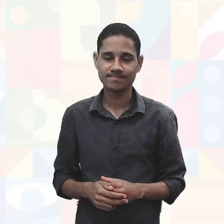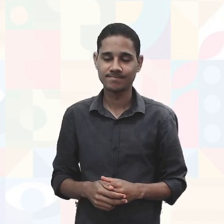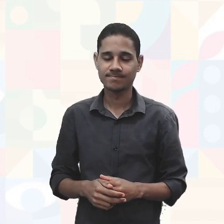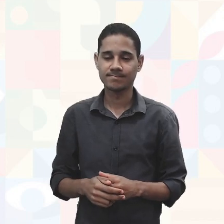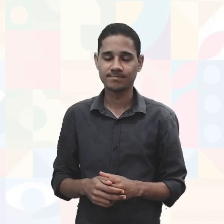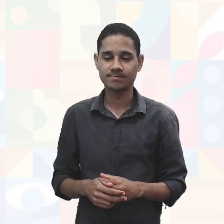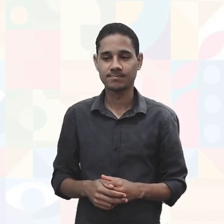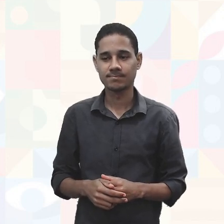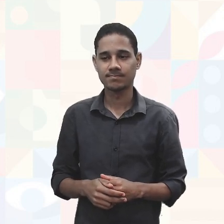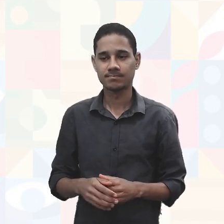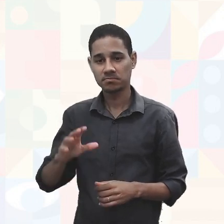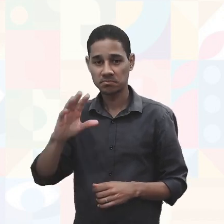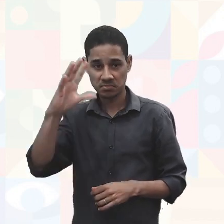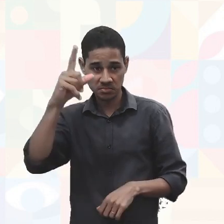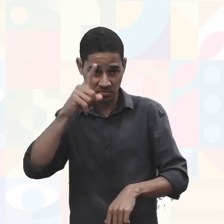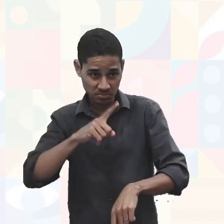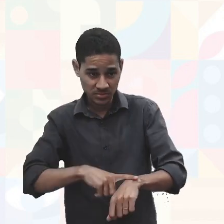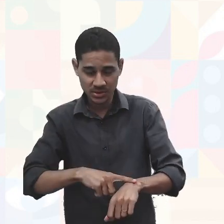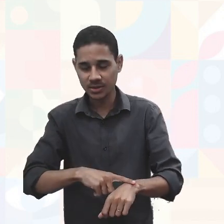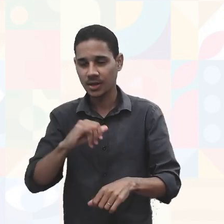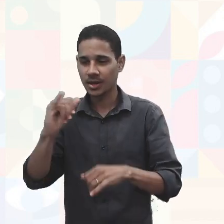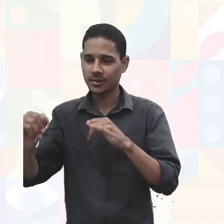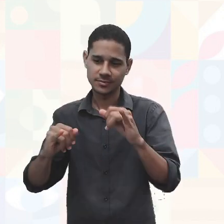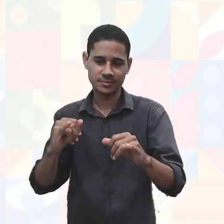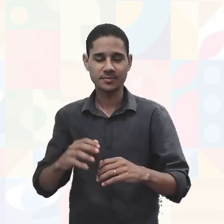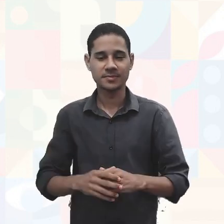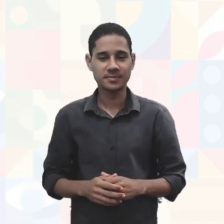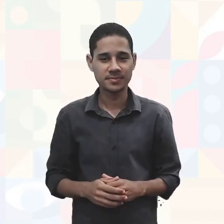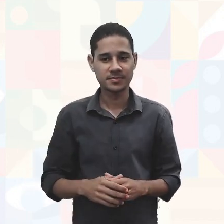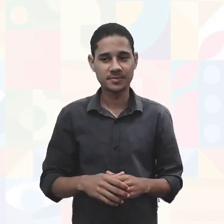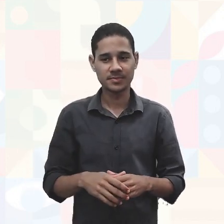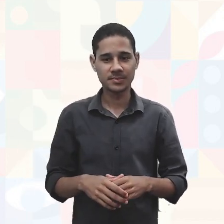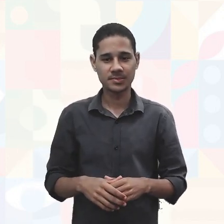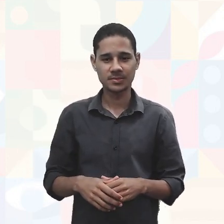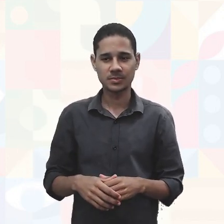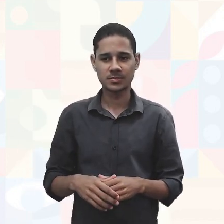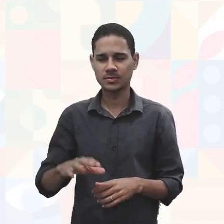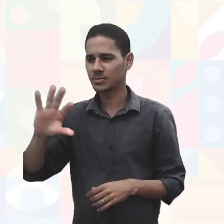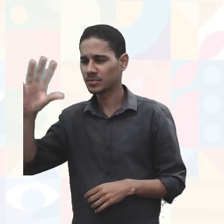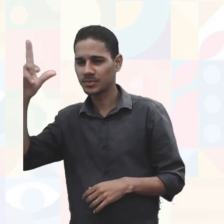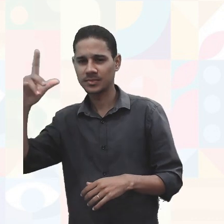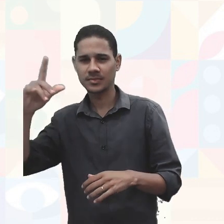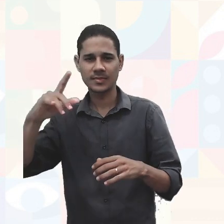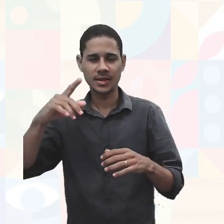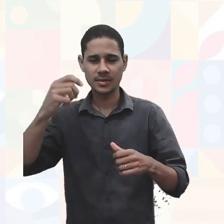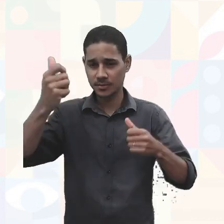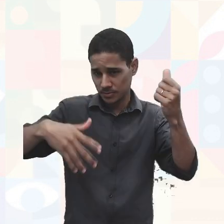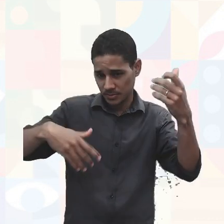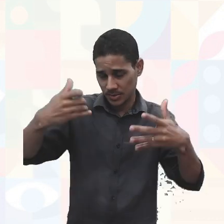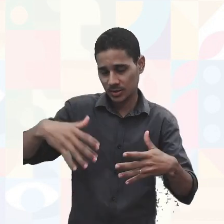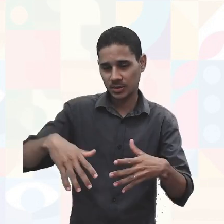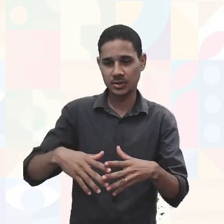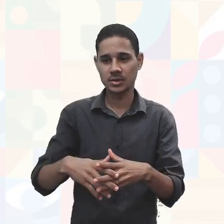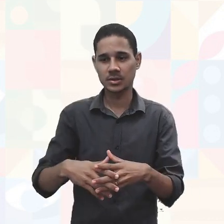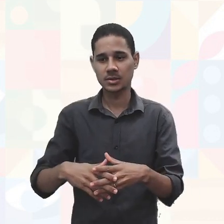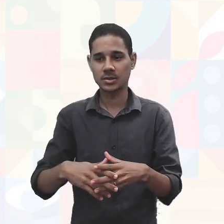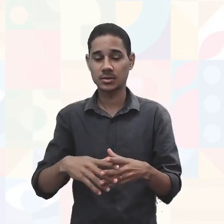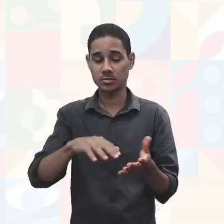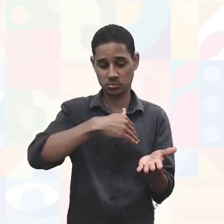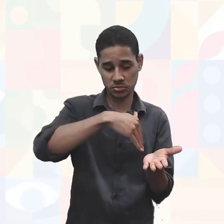situação que é preciso. Então, com esses todos os conflitos explanados, tanto do